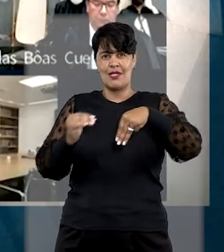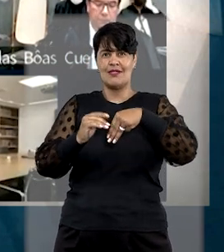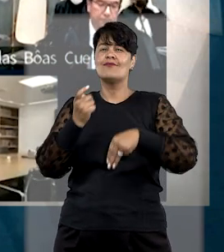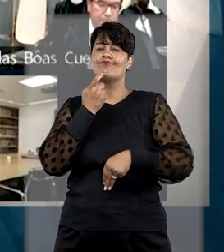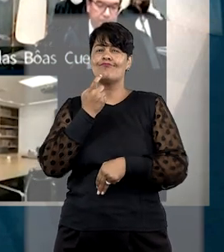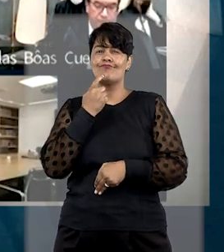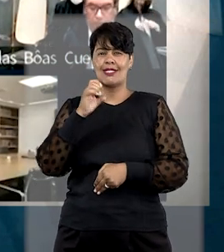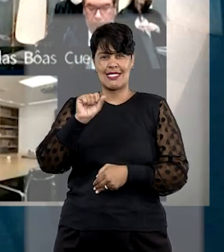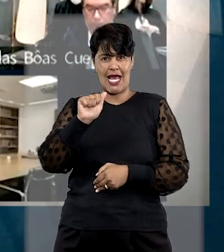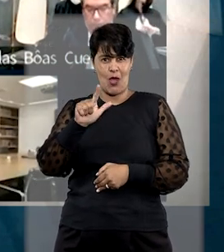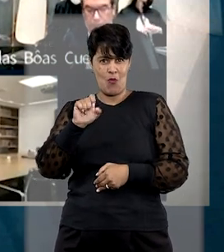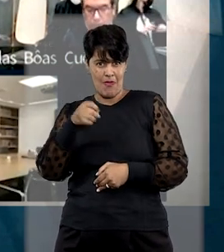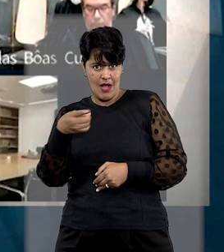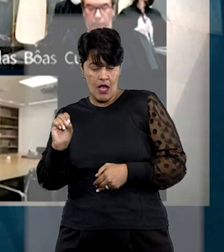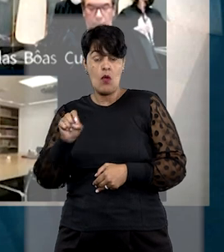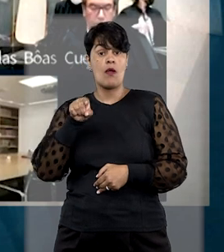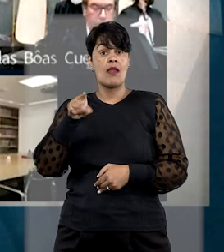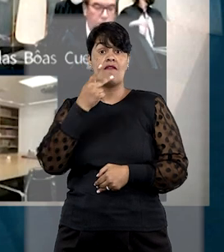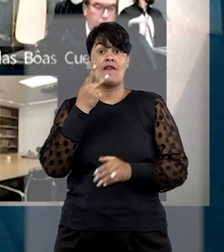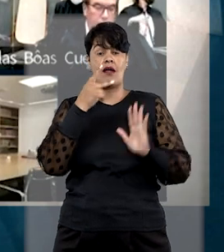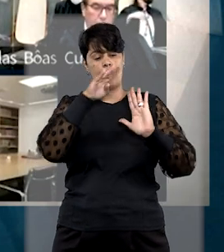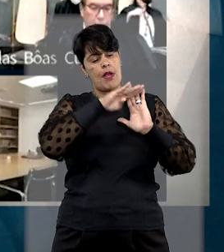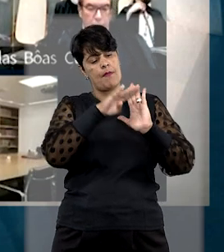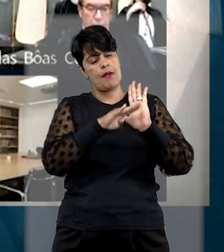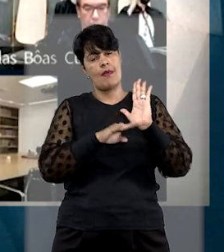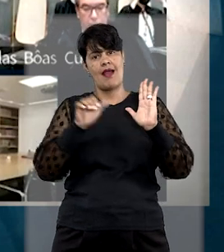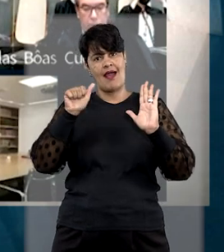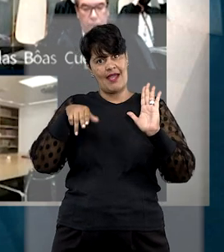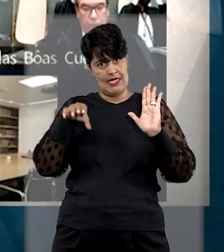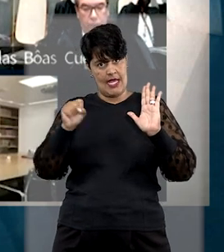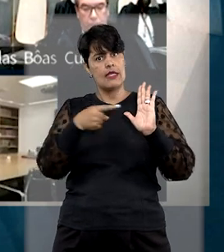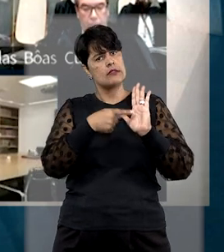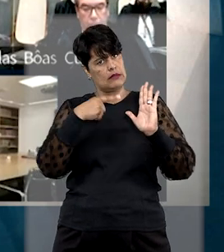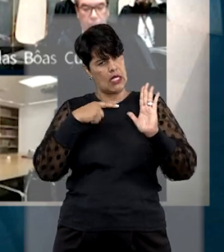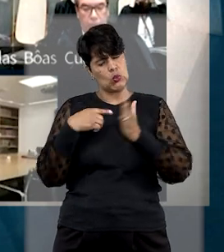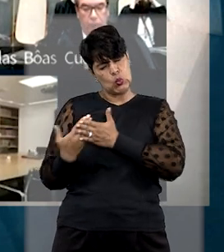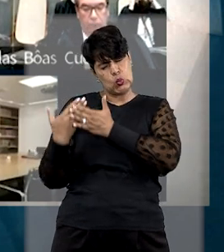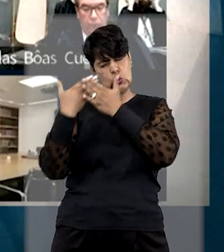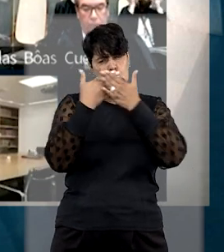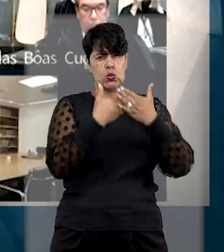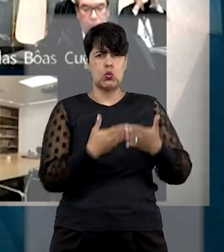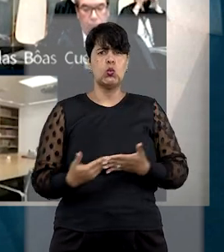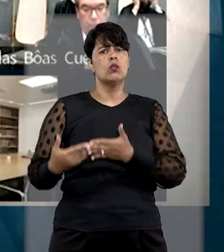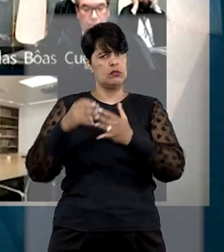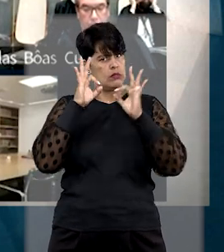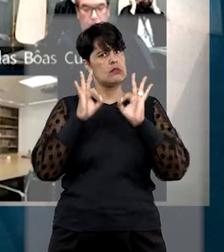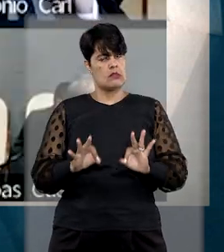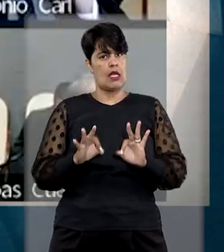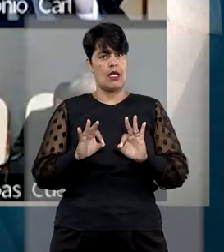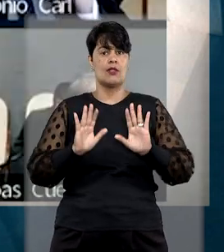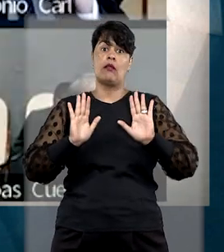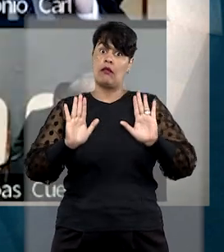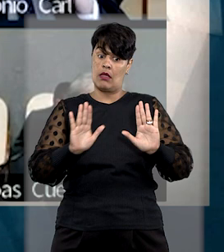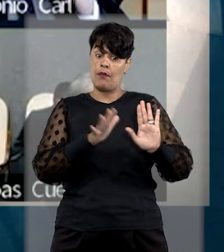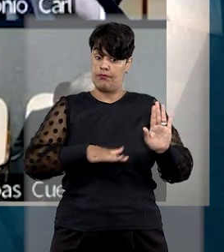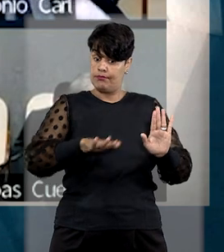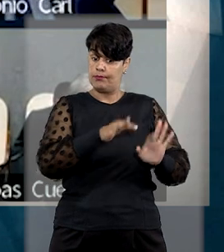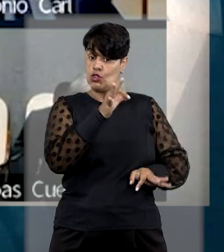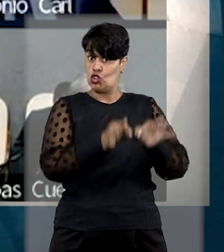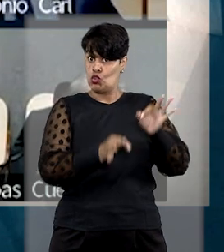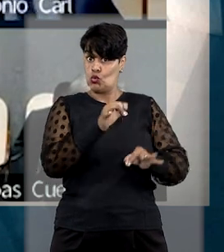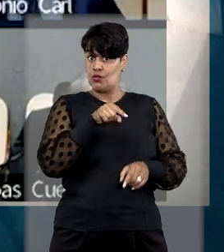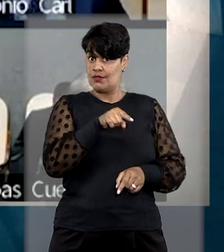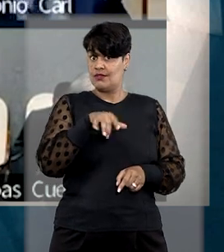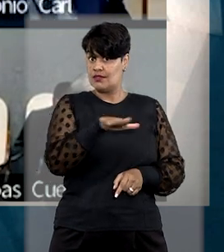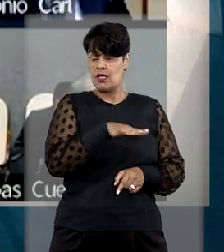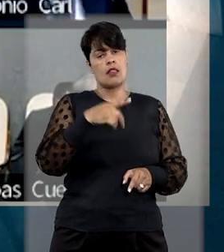a lista da ANS é elaborada com base em profundo estudo técnico, sendo vedado ao judiciário, de forma discricionária,